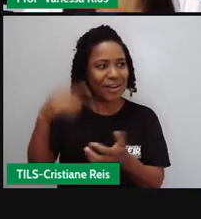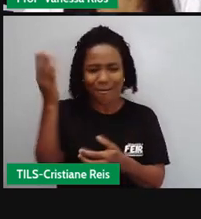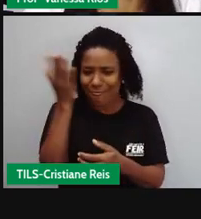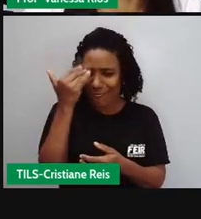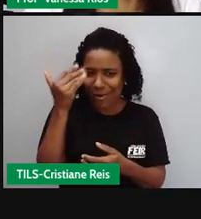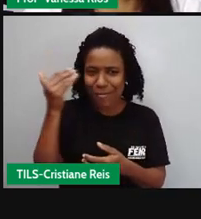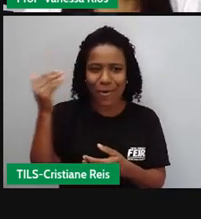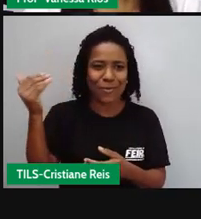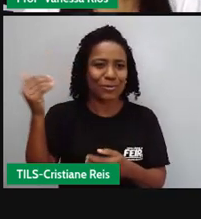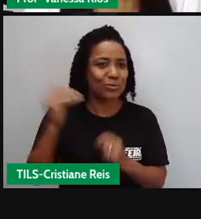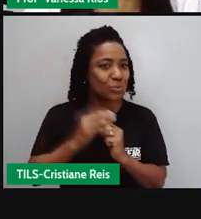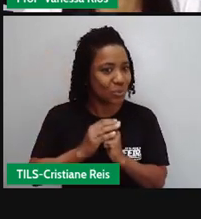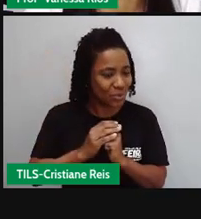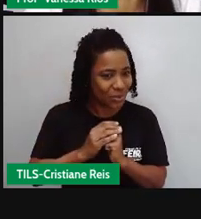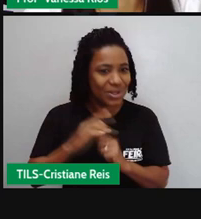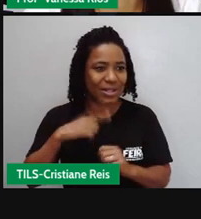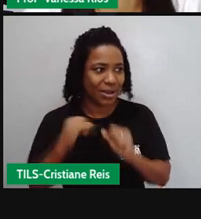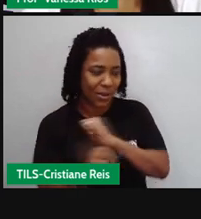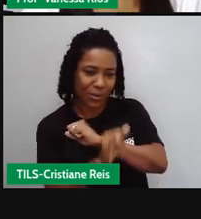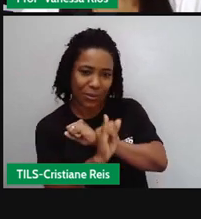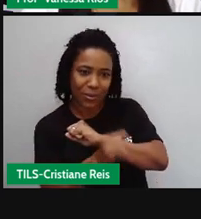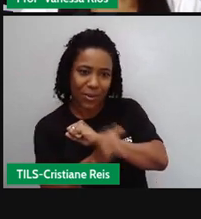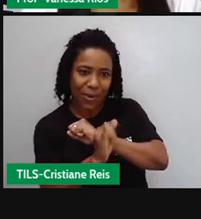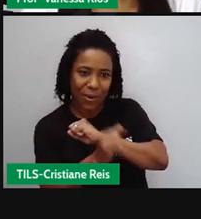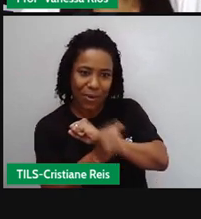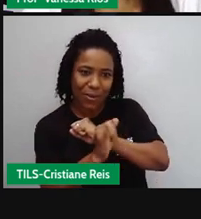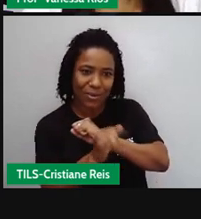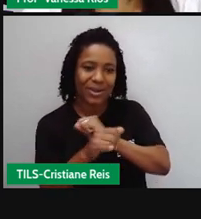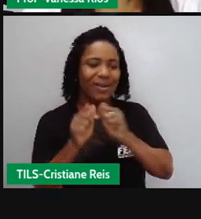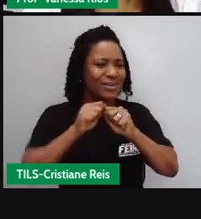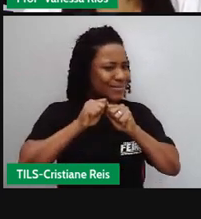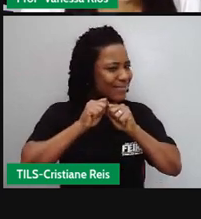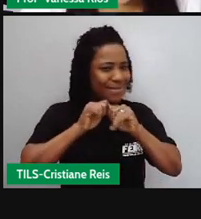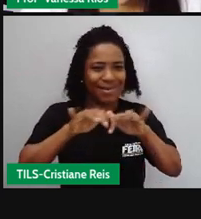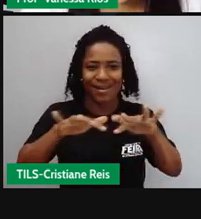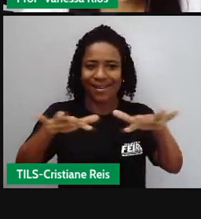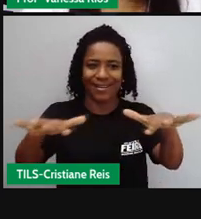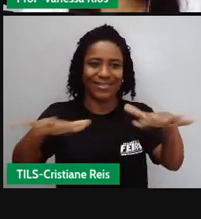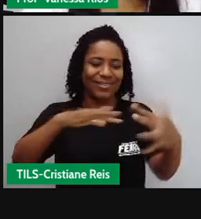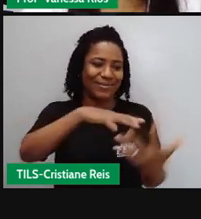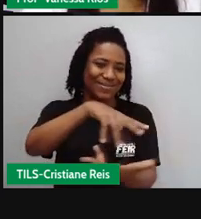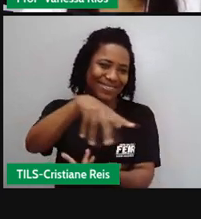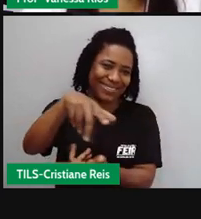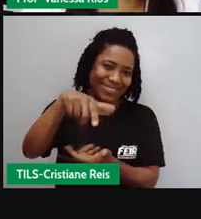espalhadas, né, produzidas e espalhadas pelo mundo inteiro.